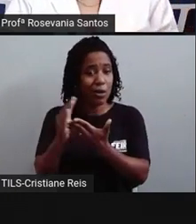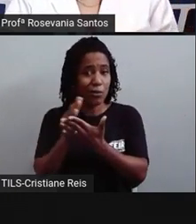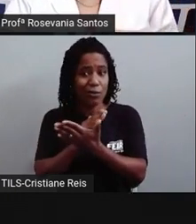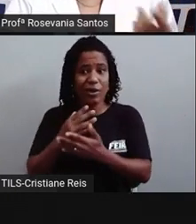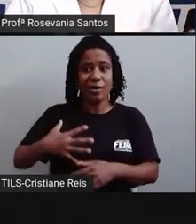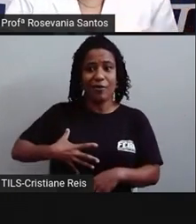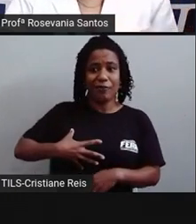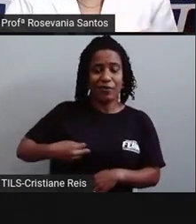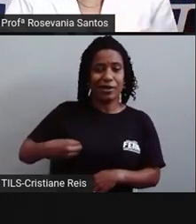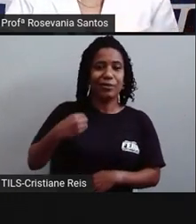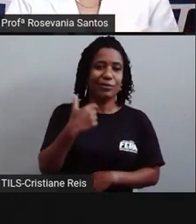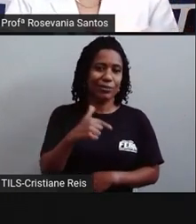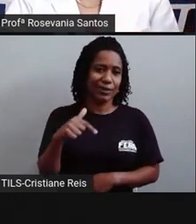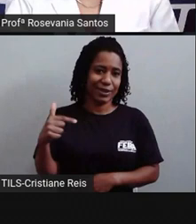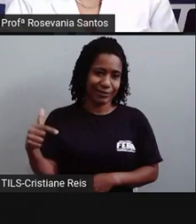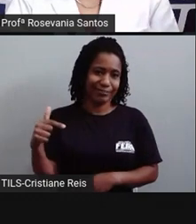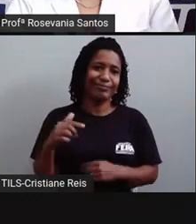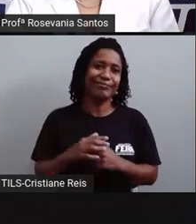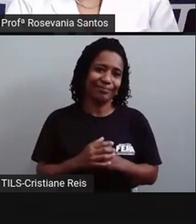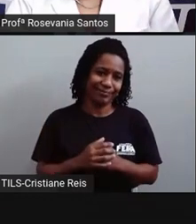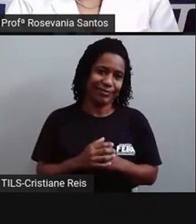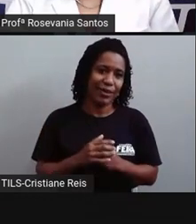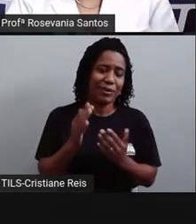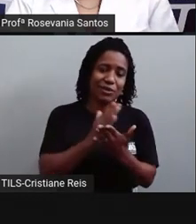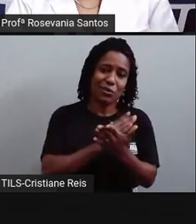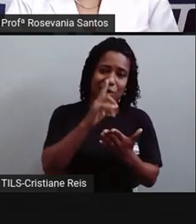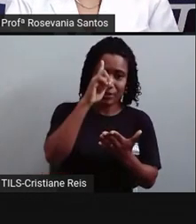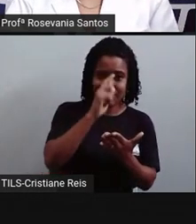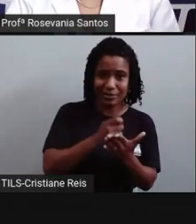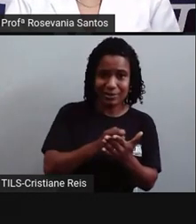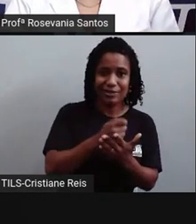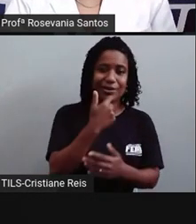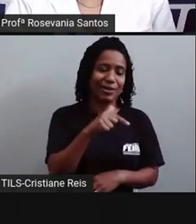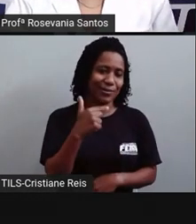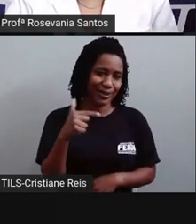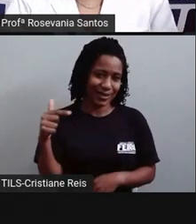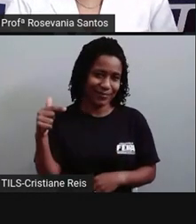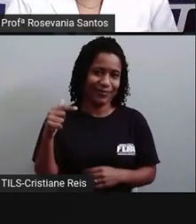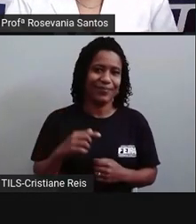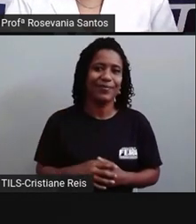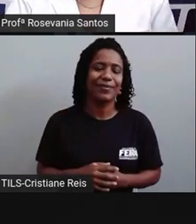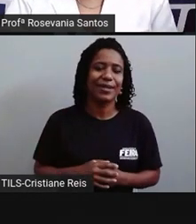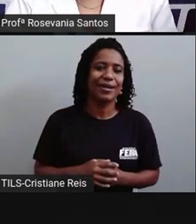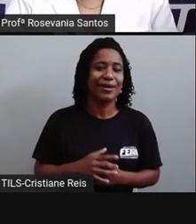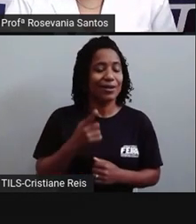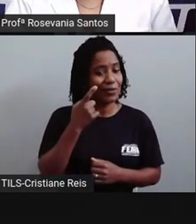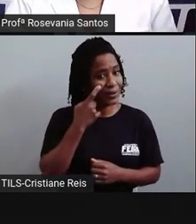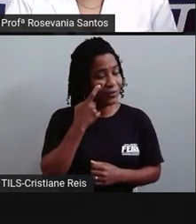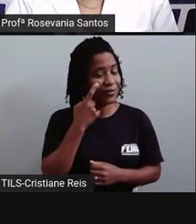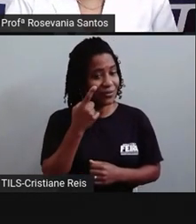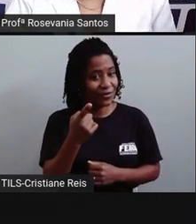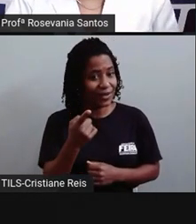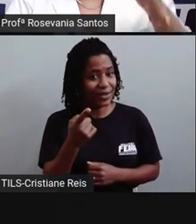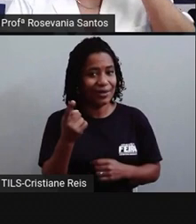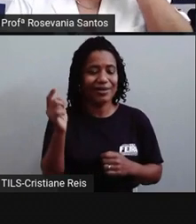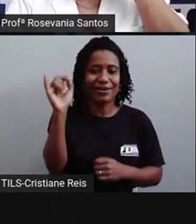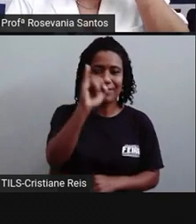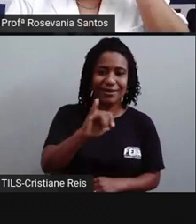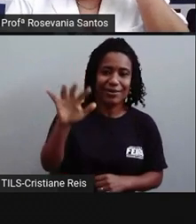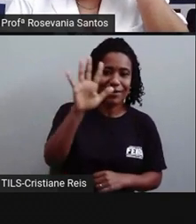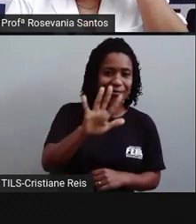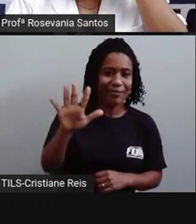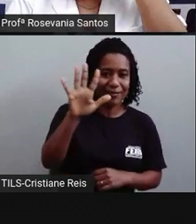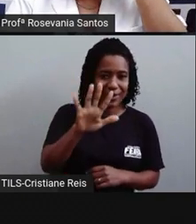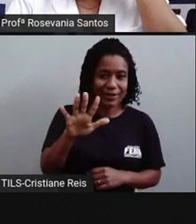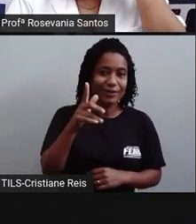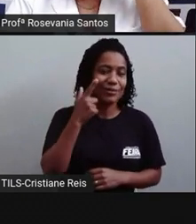nenhum, e alguns optam por ter apenas um filho, né. E aí, quando a gente chega aqui e observa, nós temos,